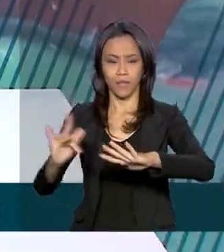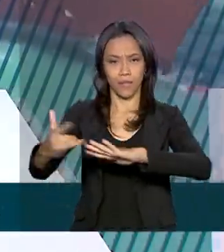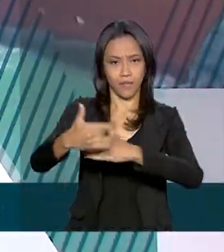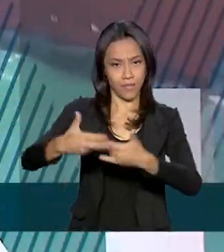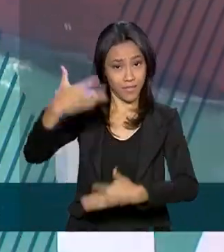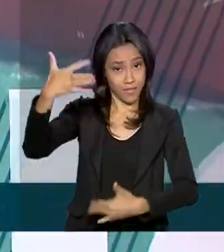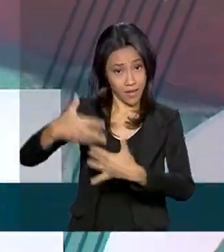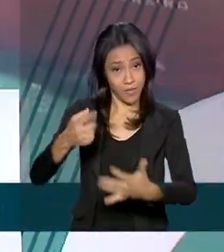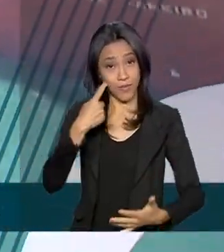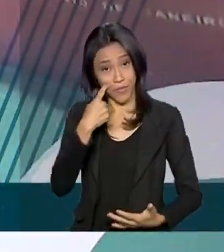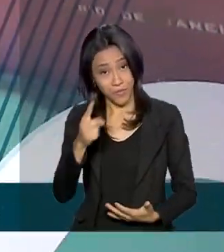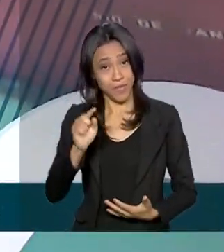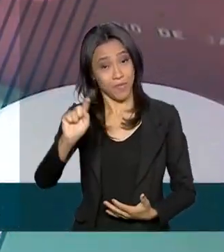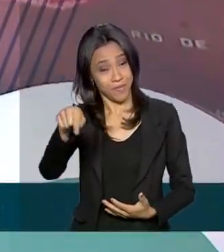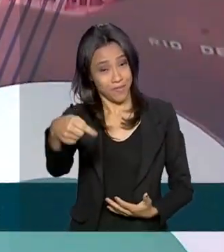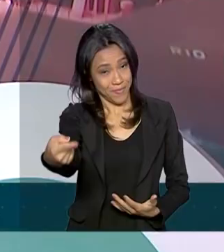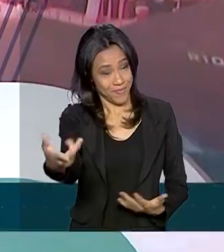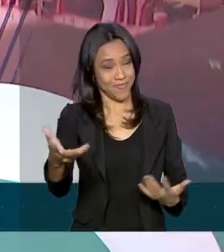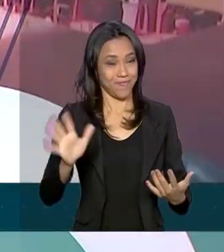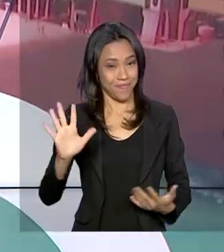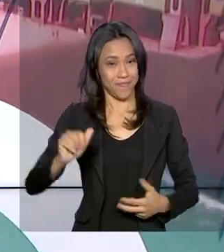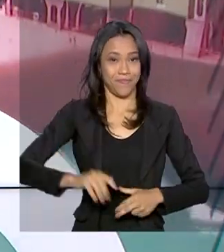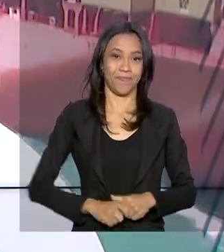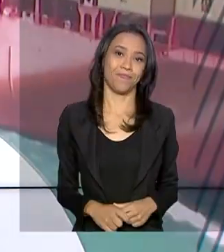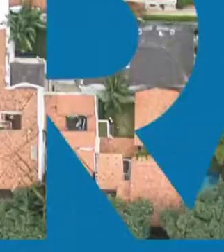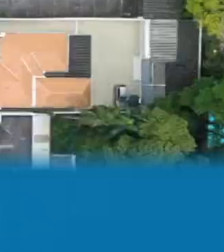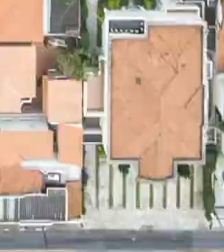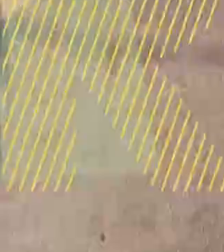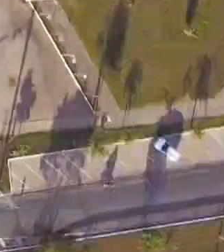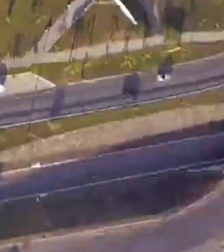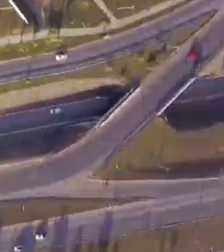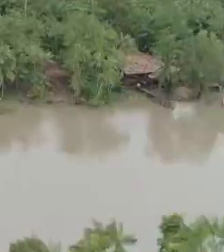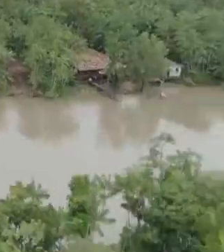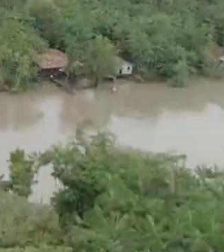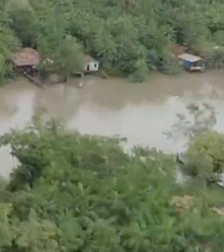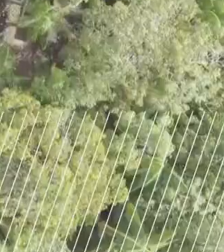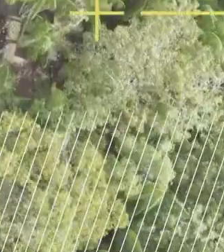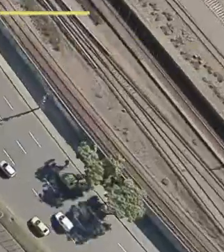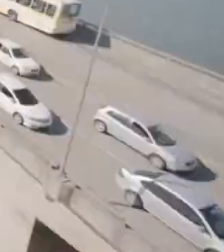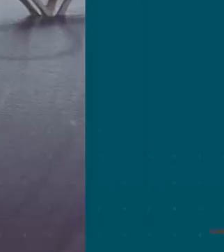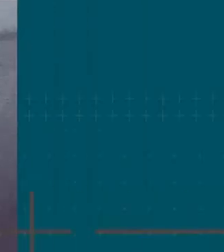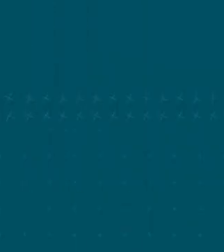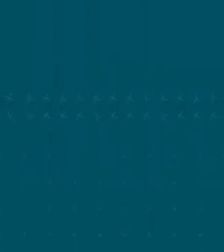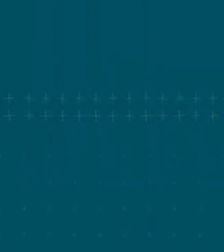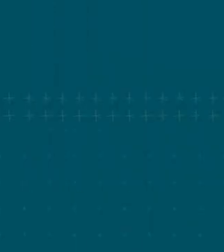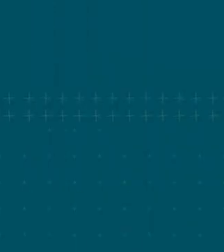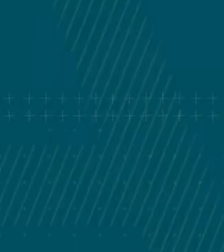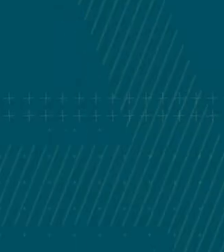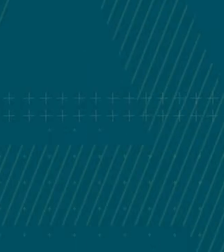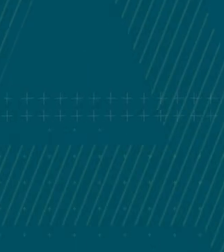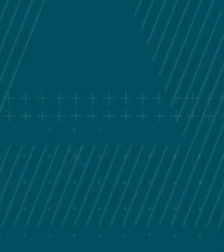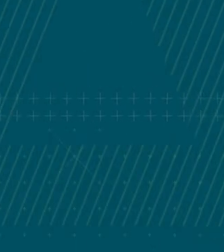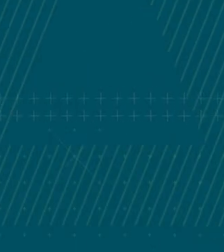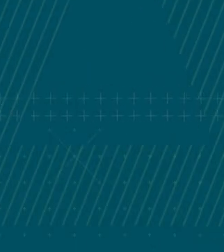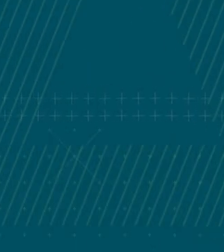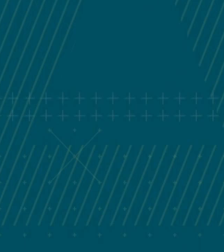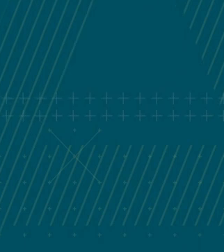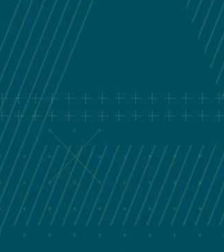redes sociais. Nos vemos na próxima edição. Até lá! Mourão Mourão Mourão